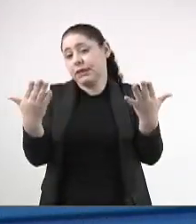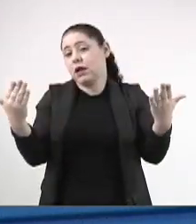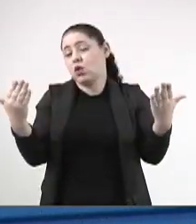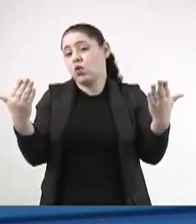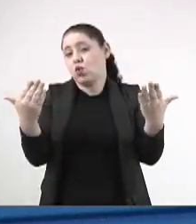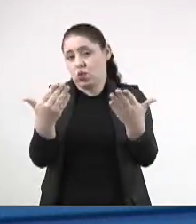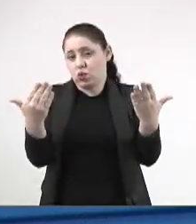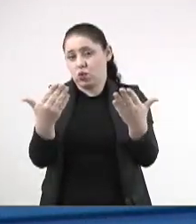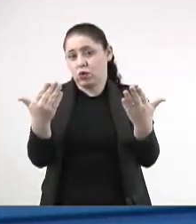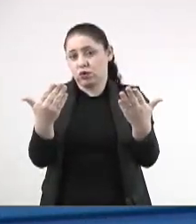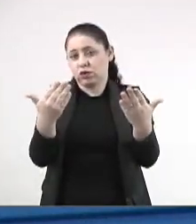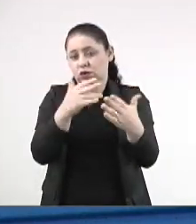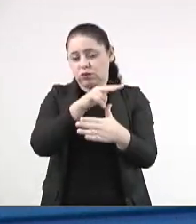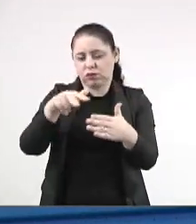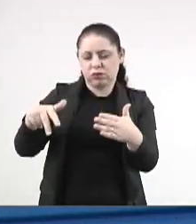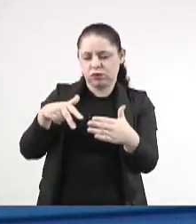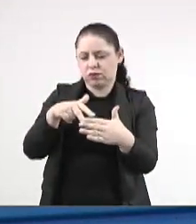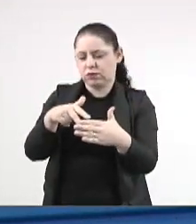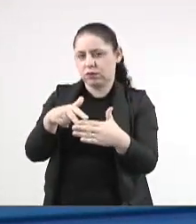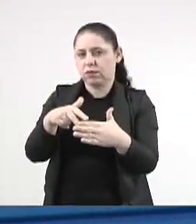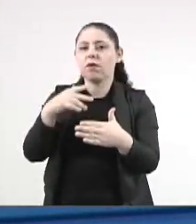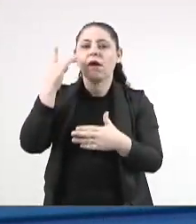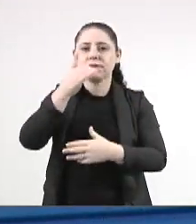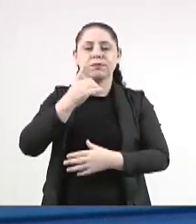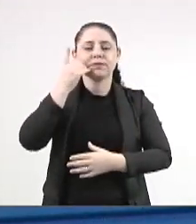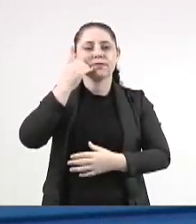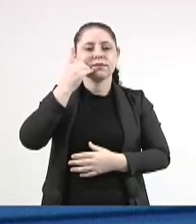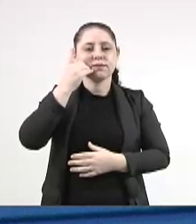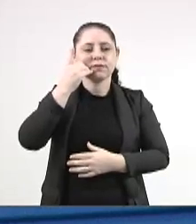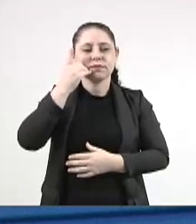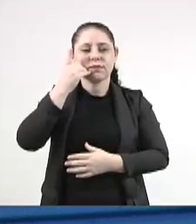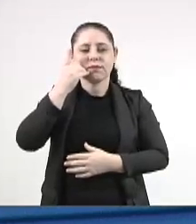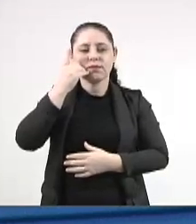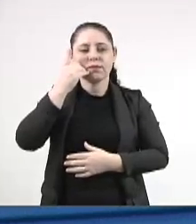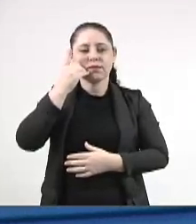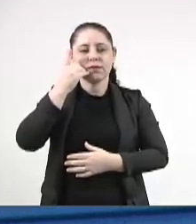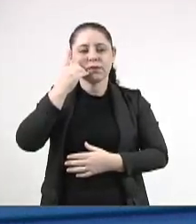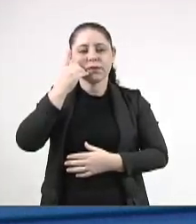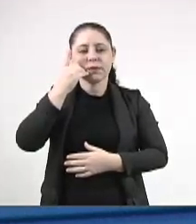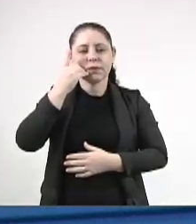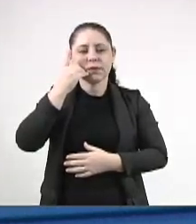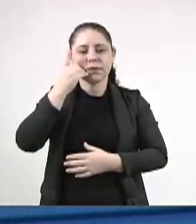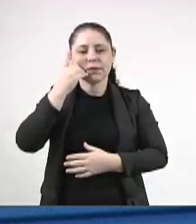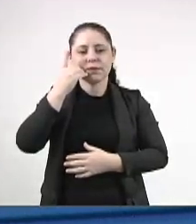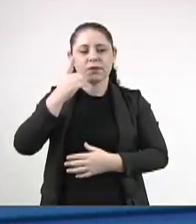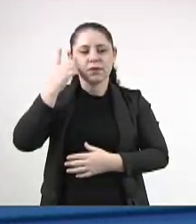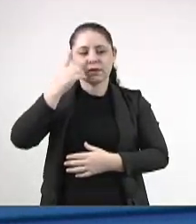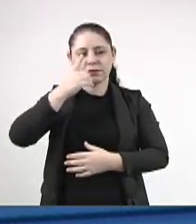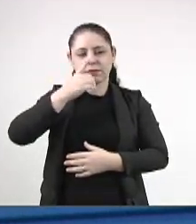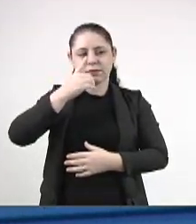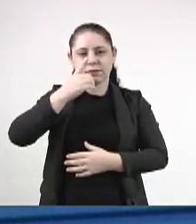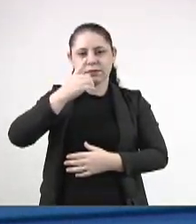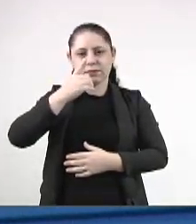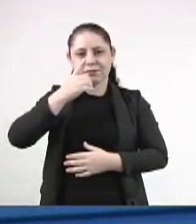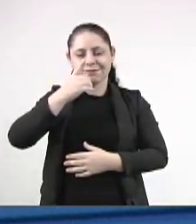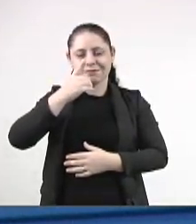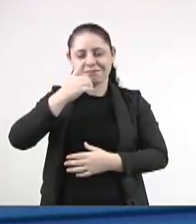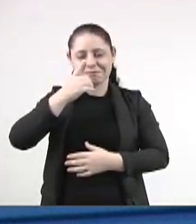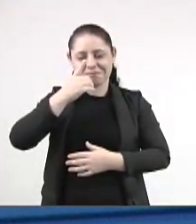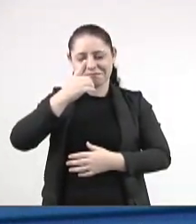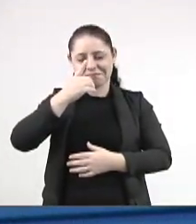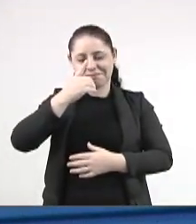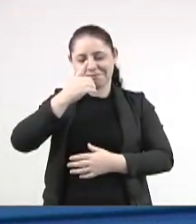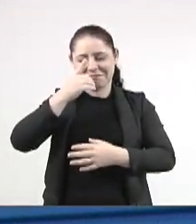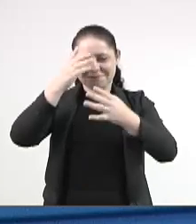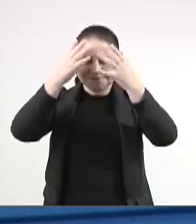para o nosso plenário hoje, deputado Paulo Corrêa. Não é uma realidade... não uso o bigode, Paulo.